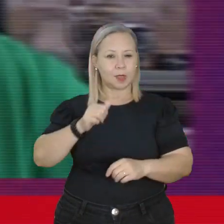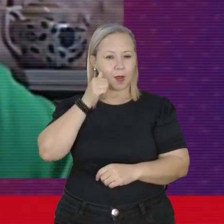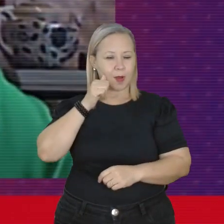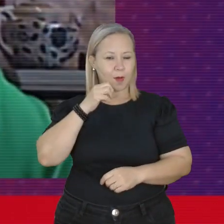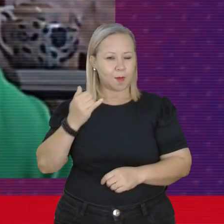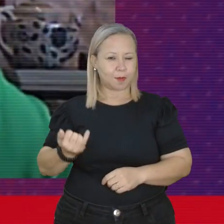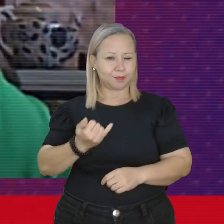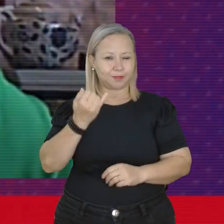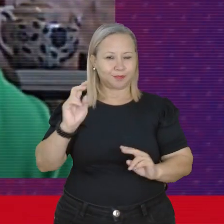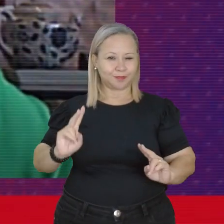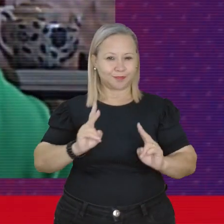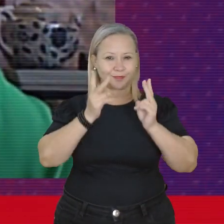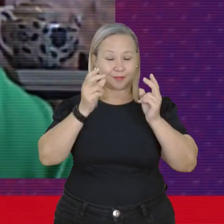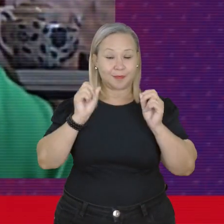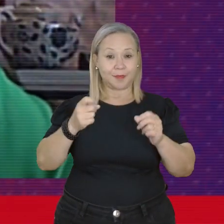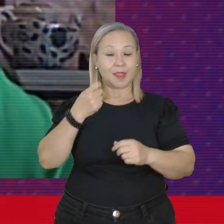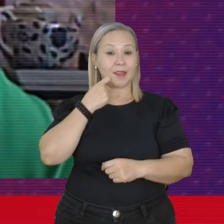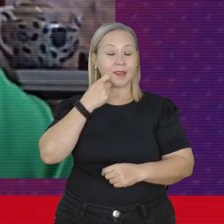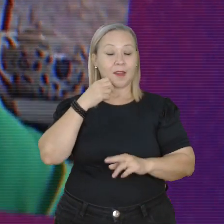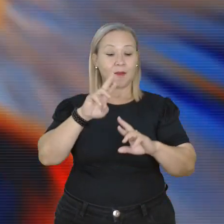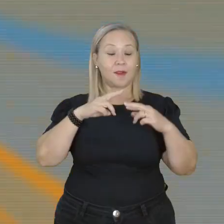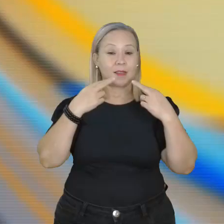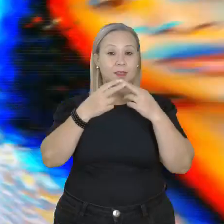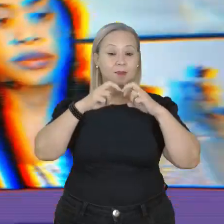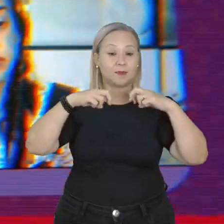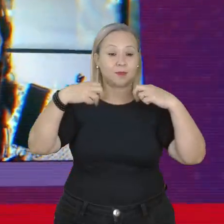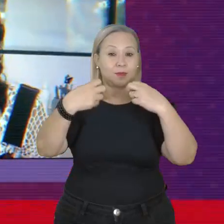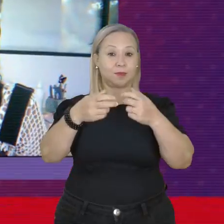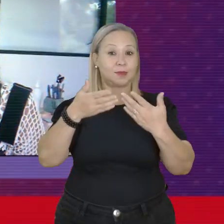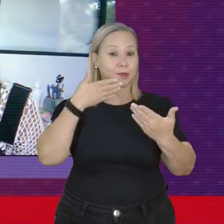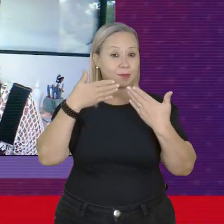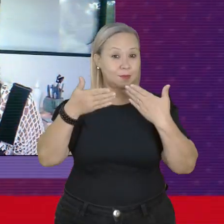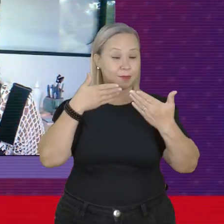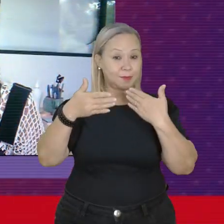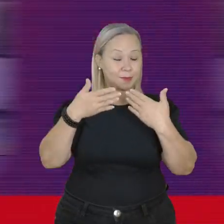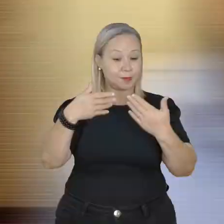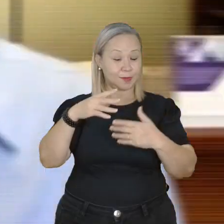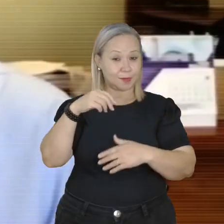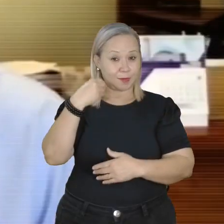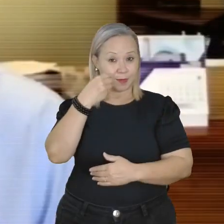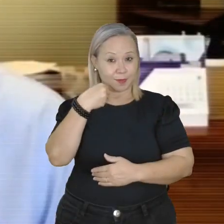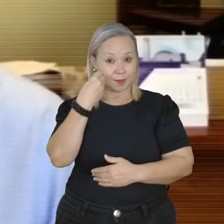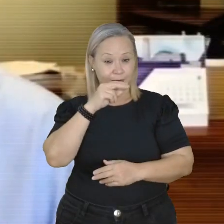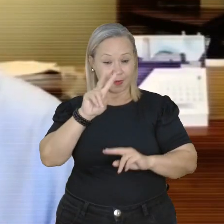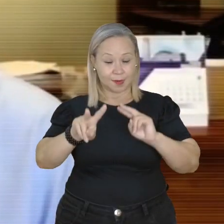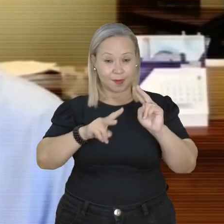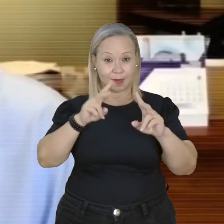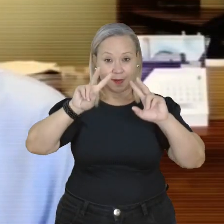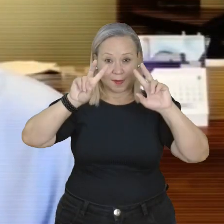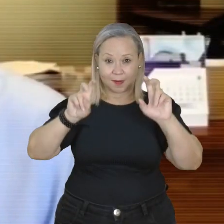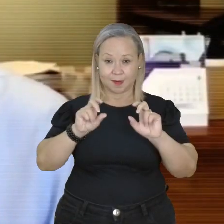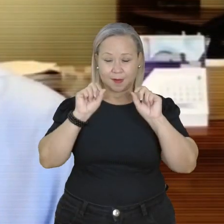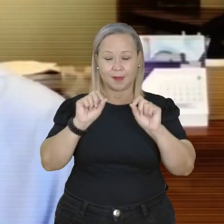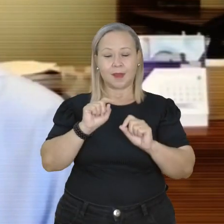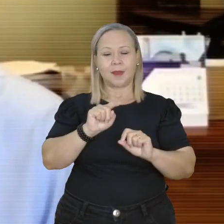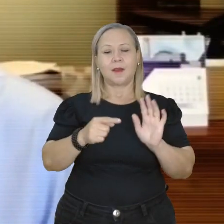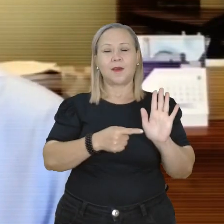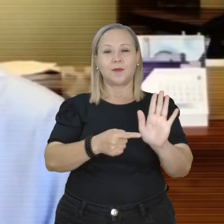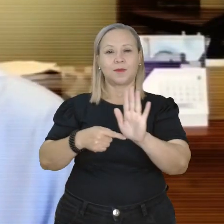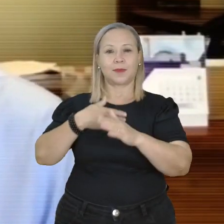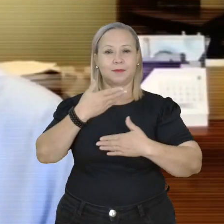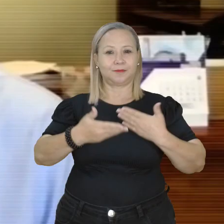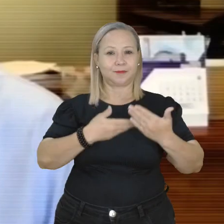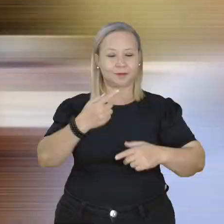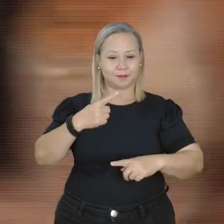notório saber. Às sextas-feiras, elas se reúnem em uma roda de conversa para trocar experiências e visões sobre o assunto. E para mostrar que engajamento